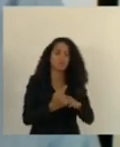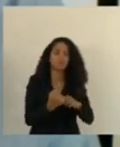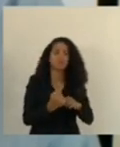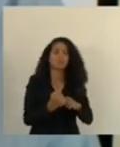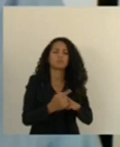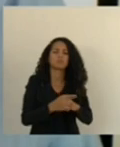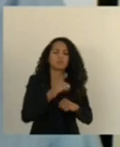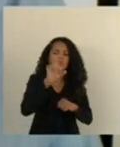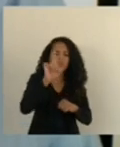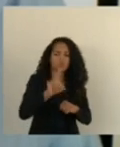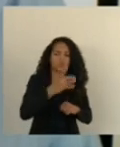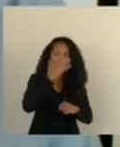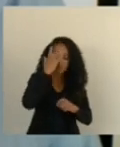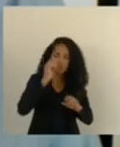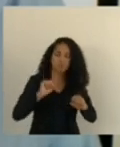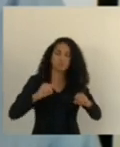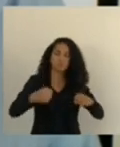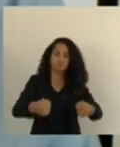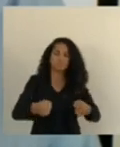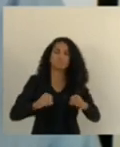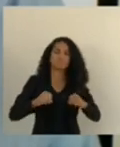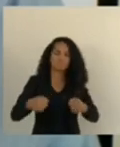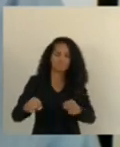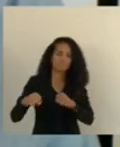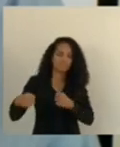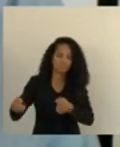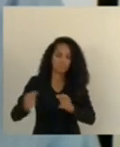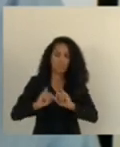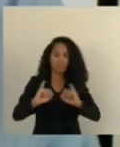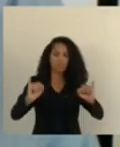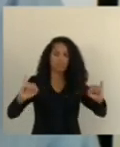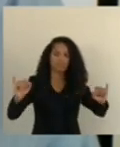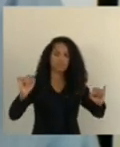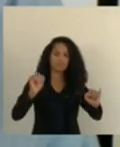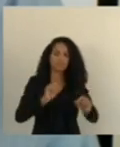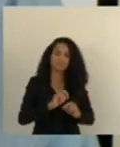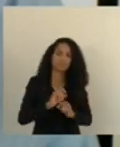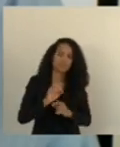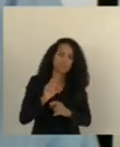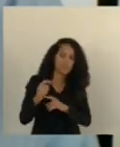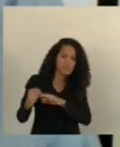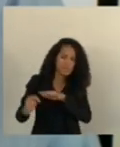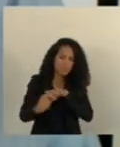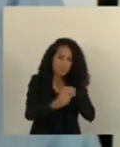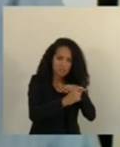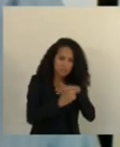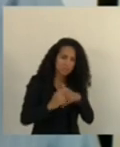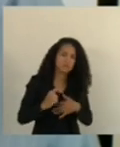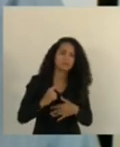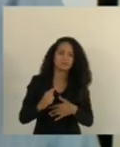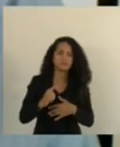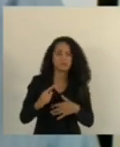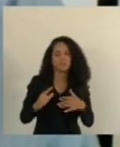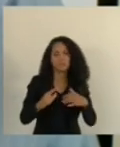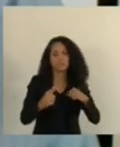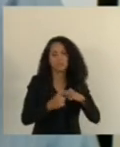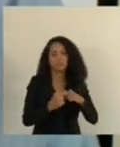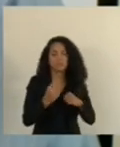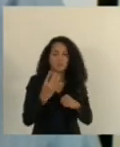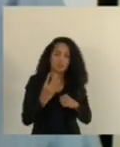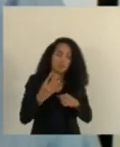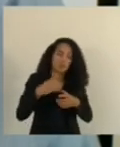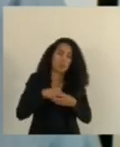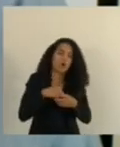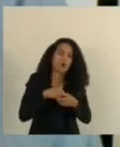ao direito do consumidor de proteção contra a publicidade enganosa e abusiva prevista no inciso 4 do artigo